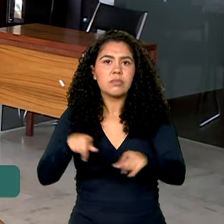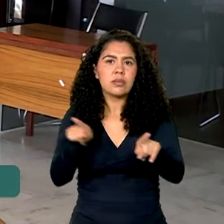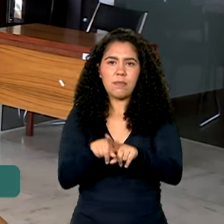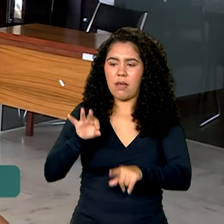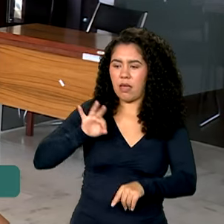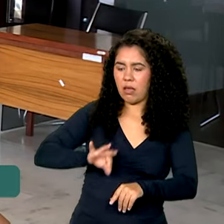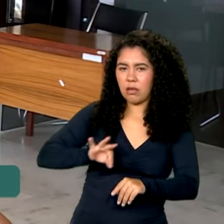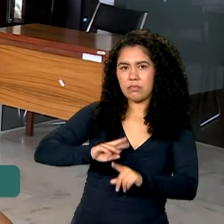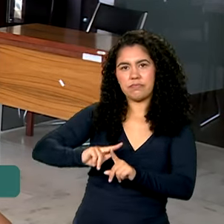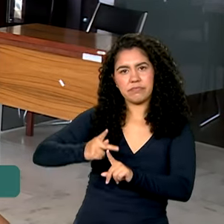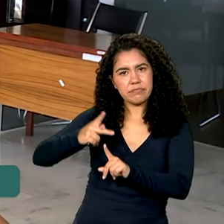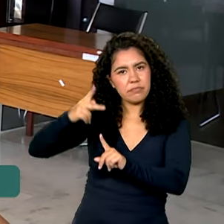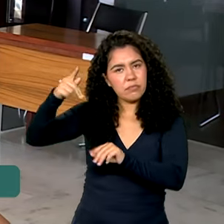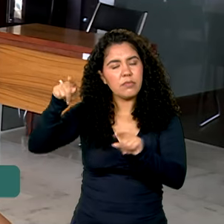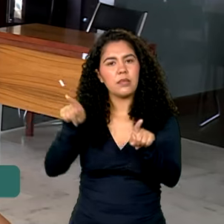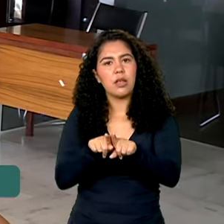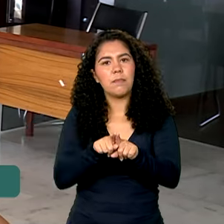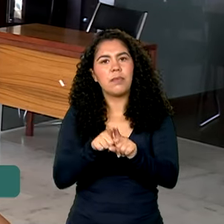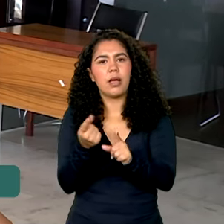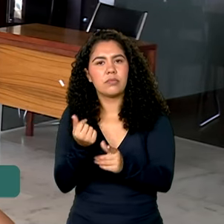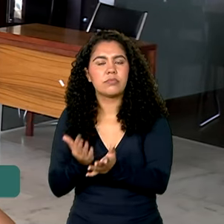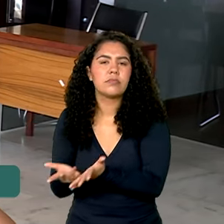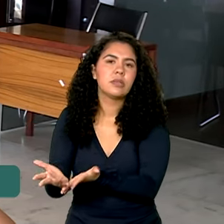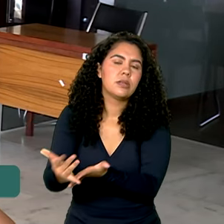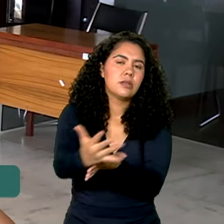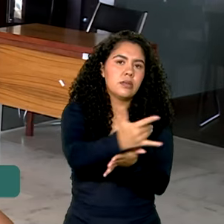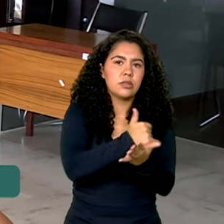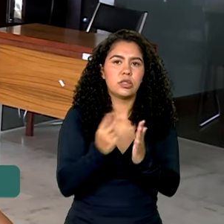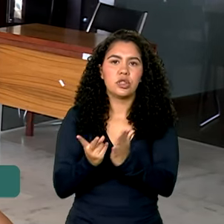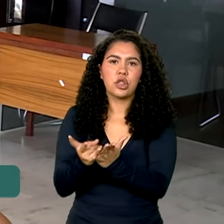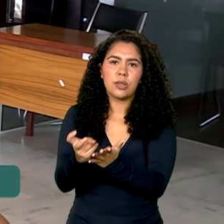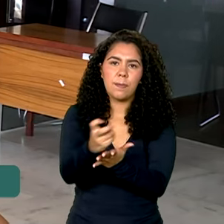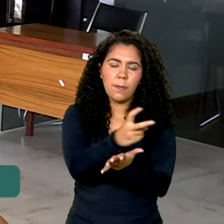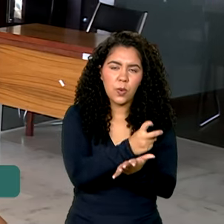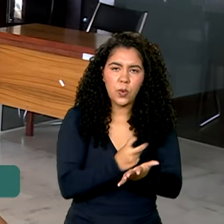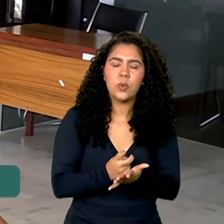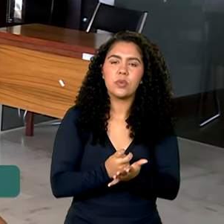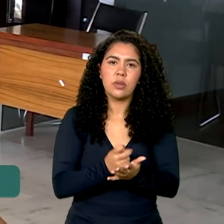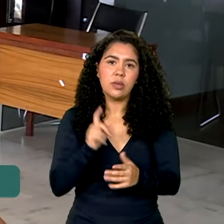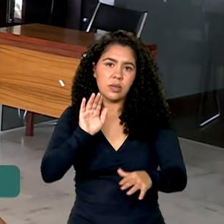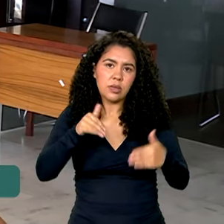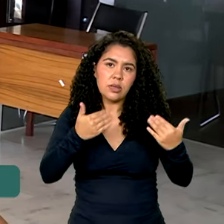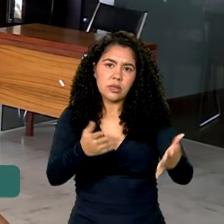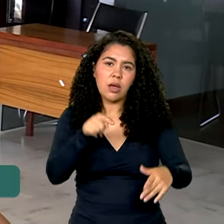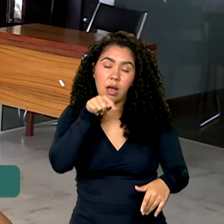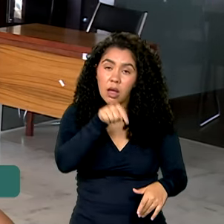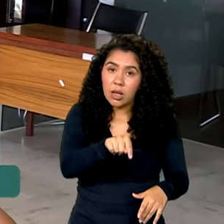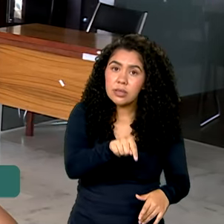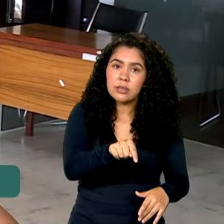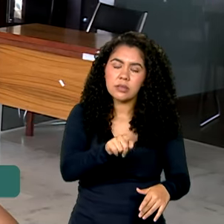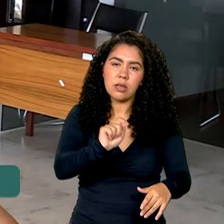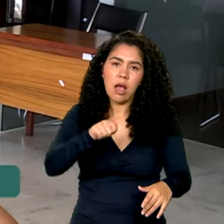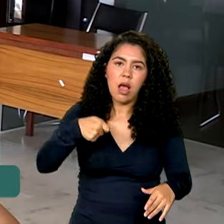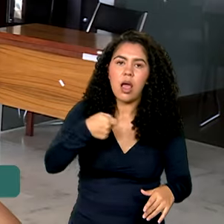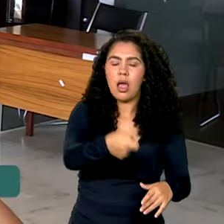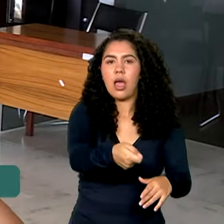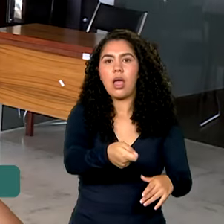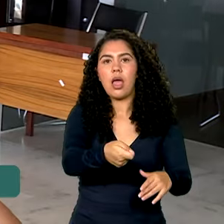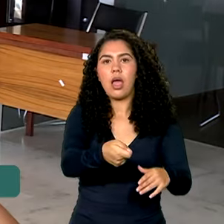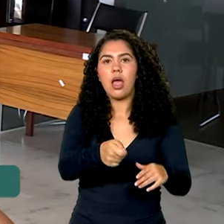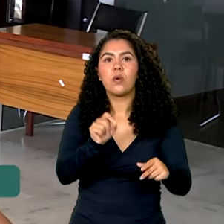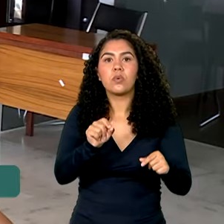renda, uma arrecadação de tributos. Ou seja, é considerável em termos de um círculo